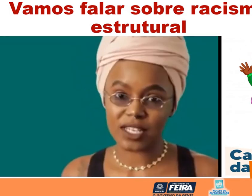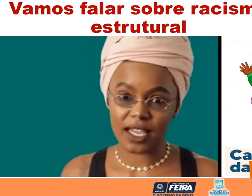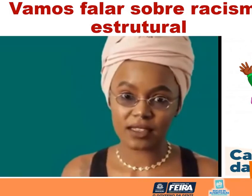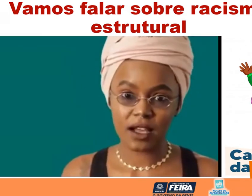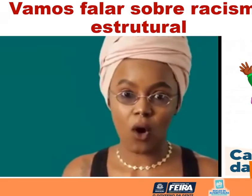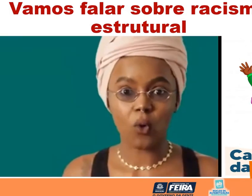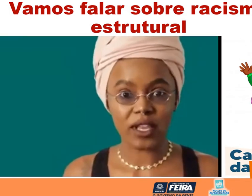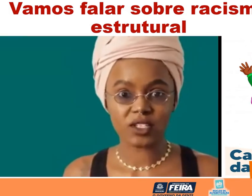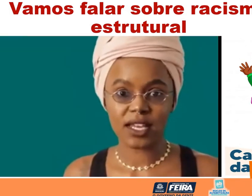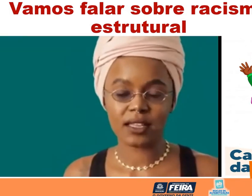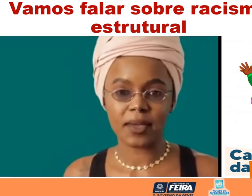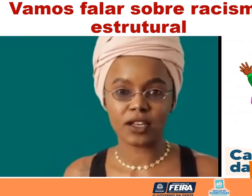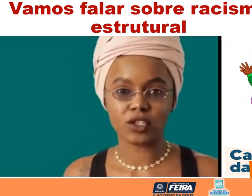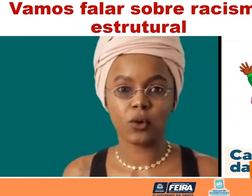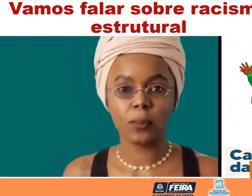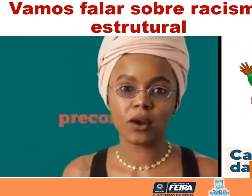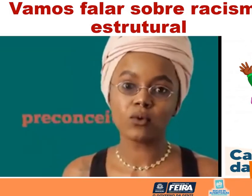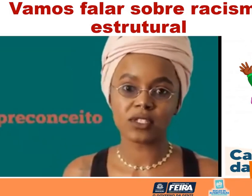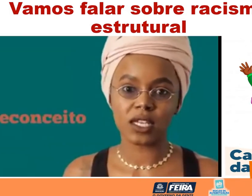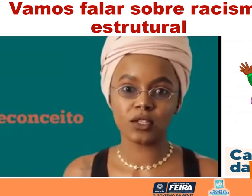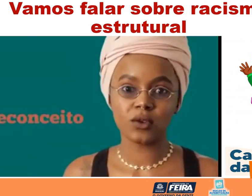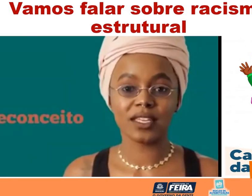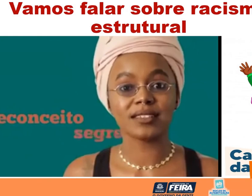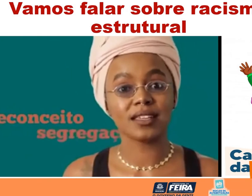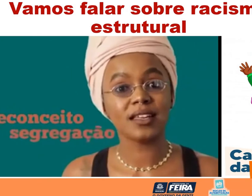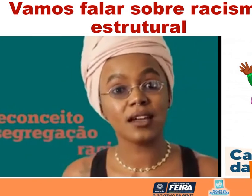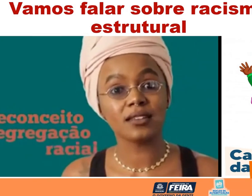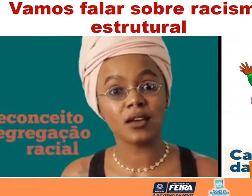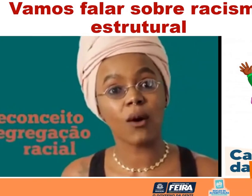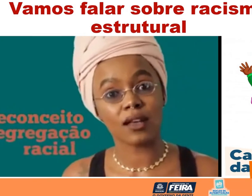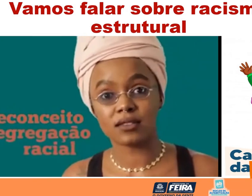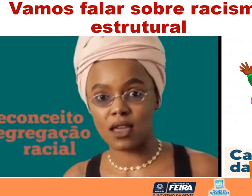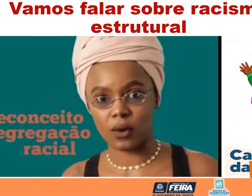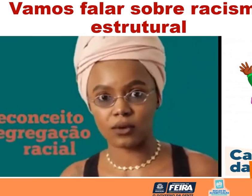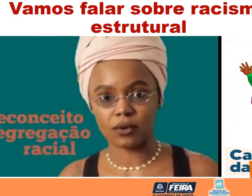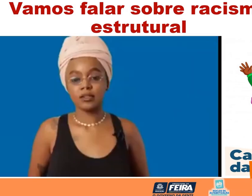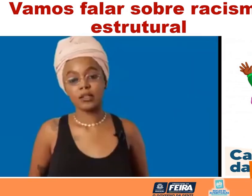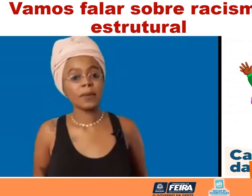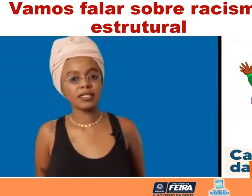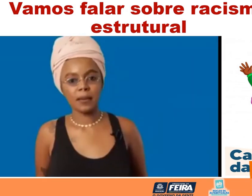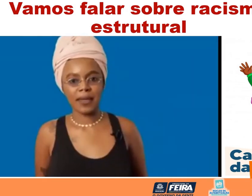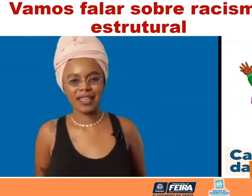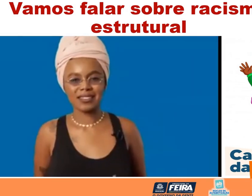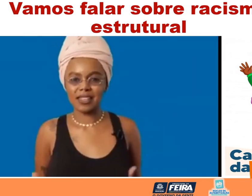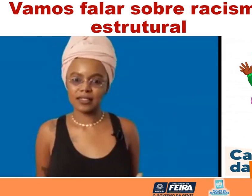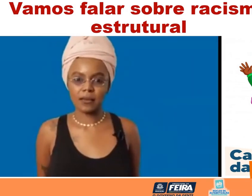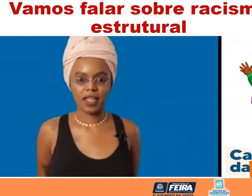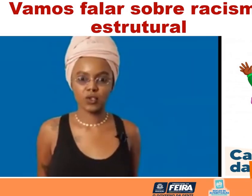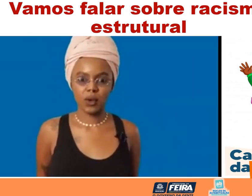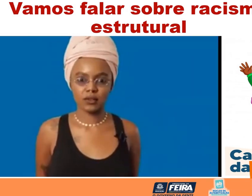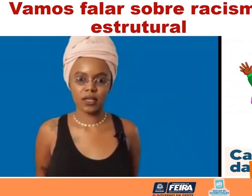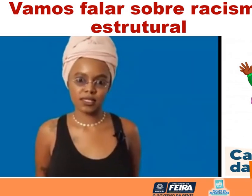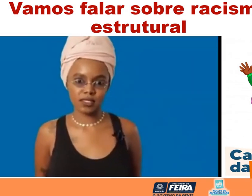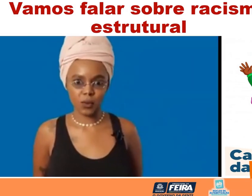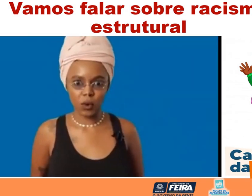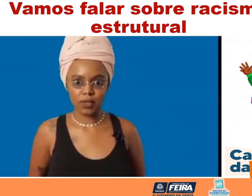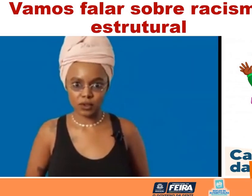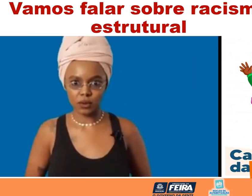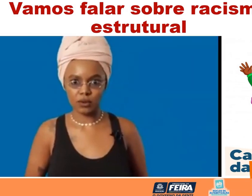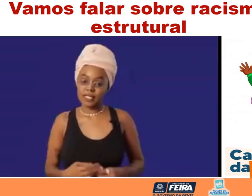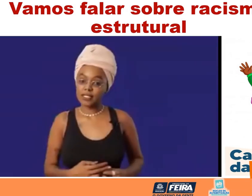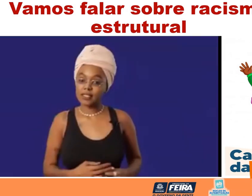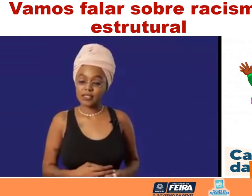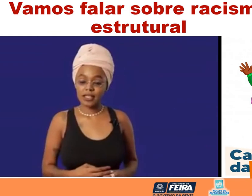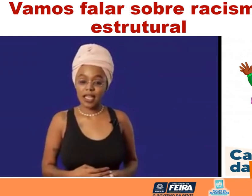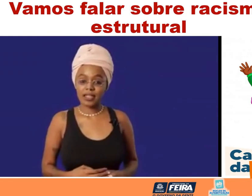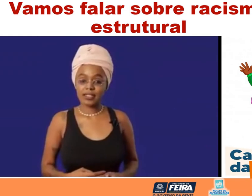promovem direta ou indiretamente o preconceito e a segregação racial. Não dá para saber exatamente quando o racismo